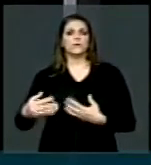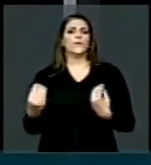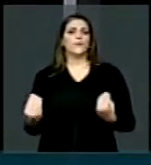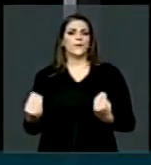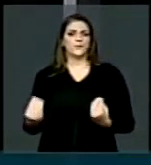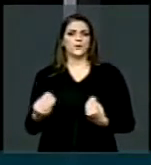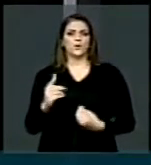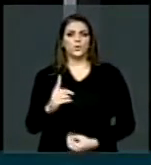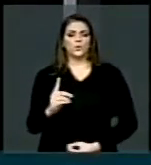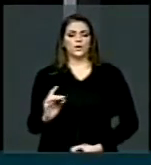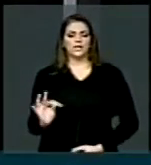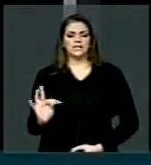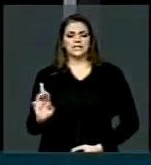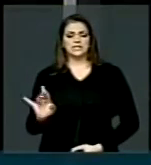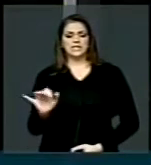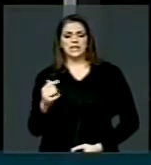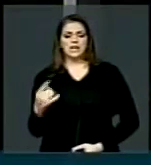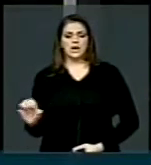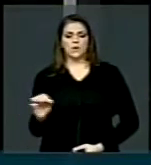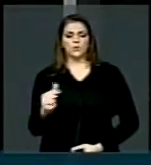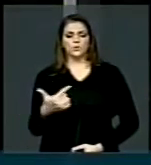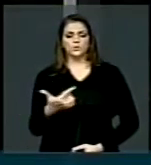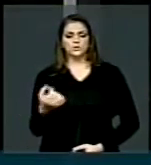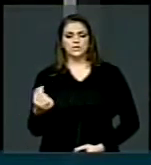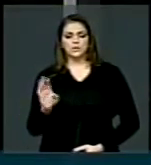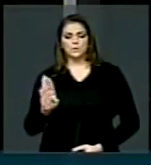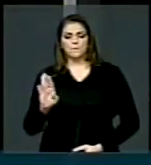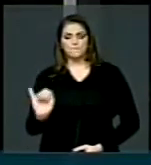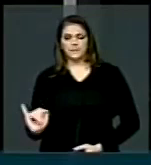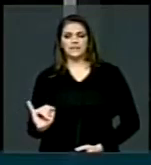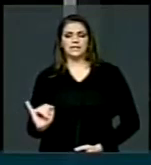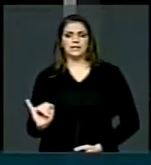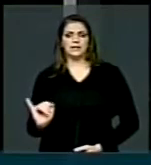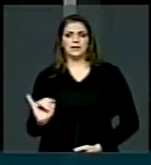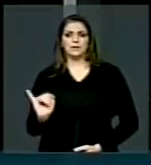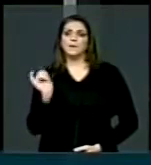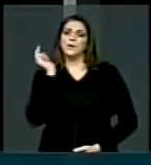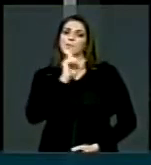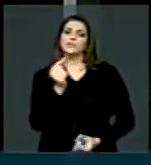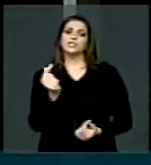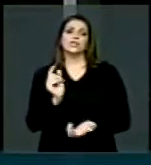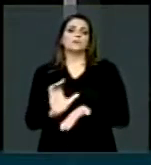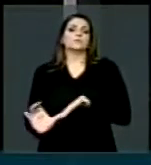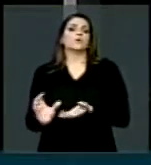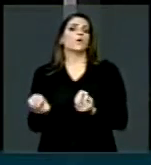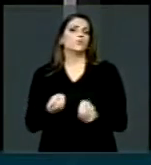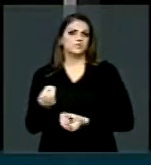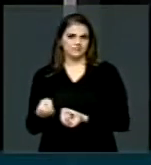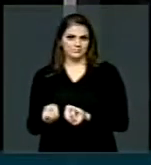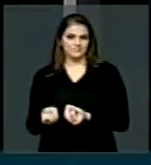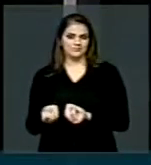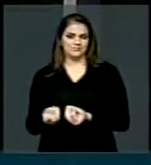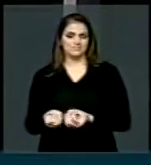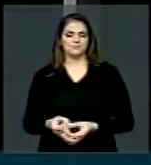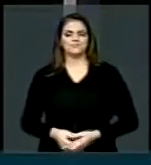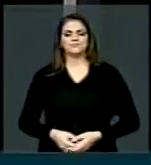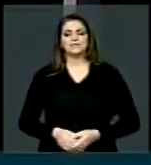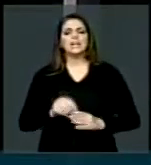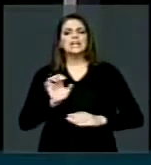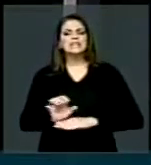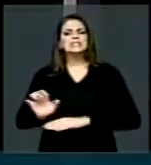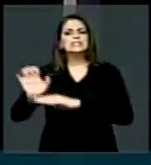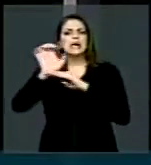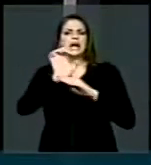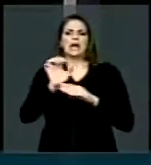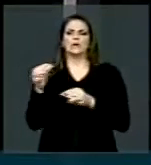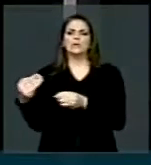teremos R 1,2 trilhão de reais para alocar na educação. E como os estados e municípios